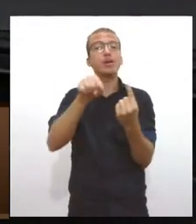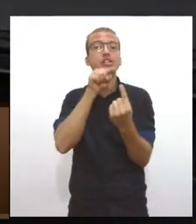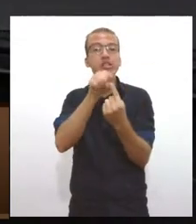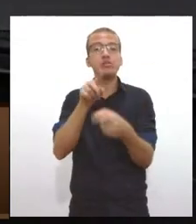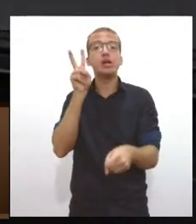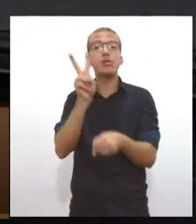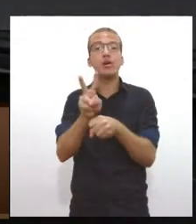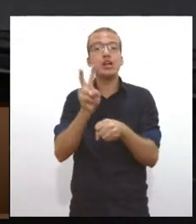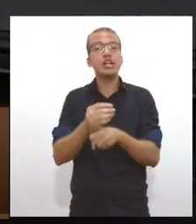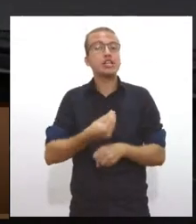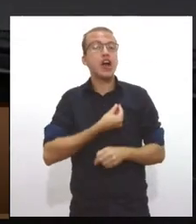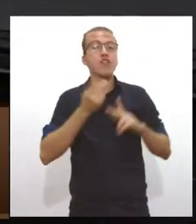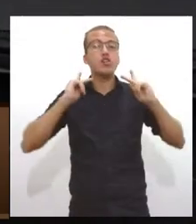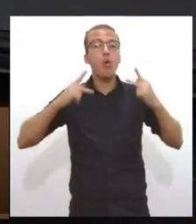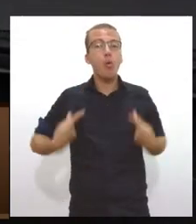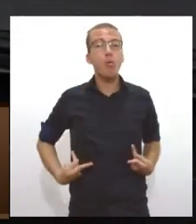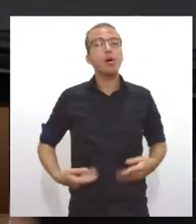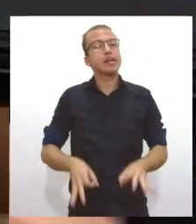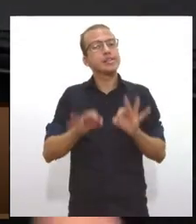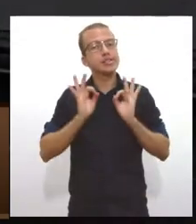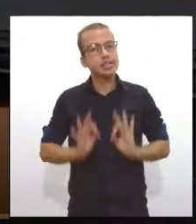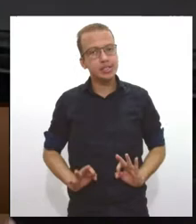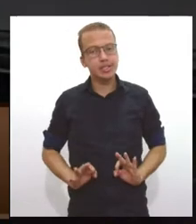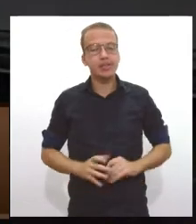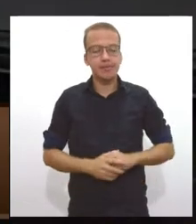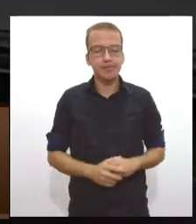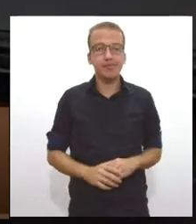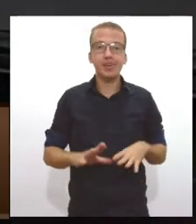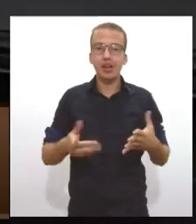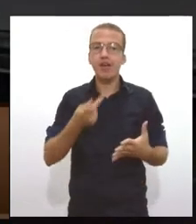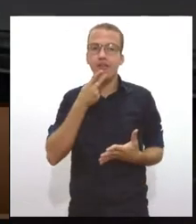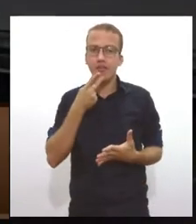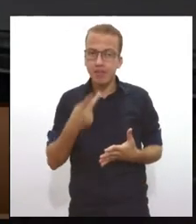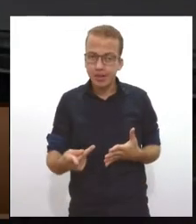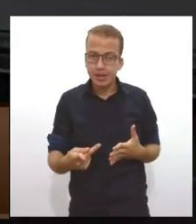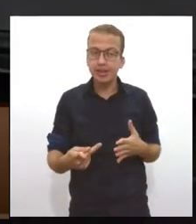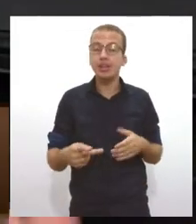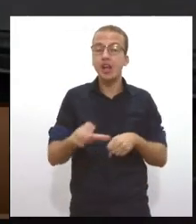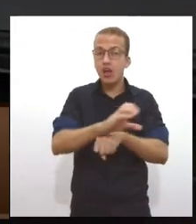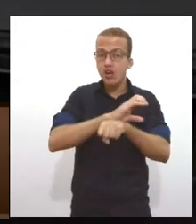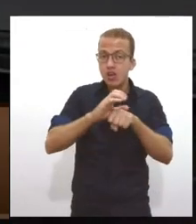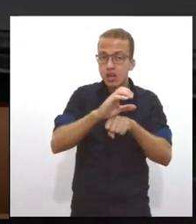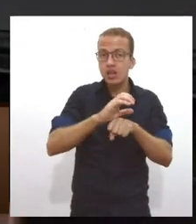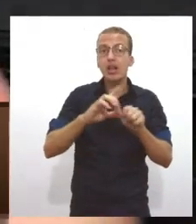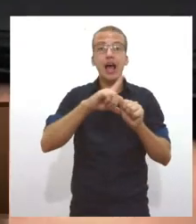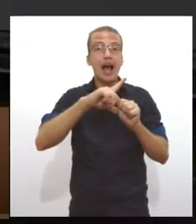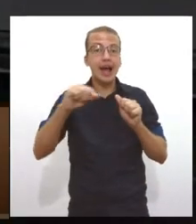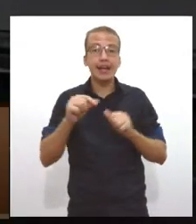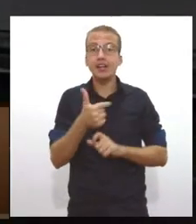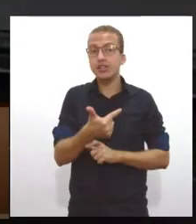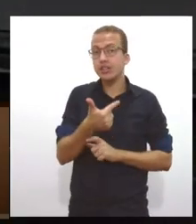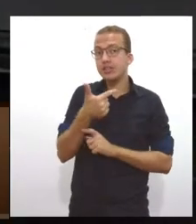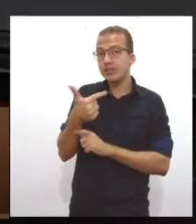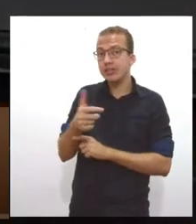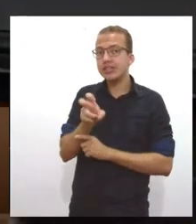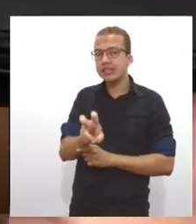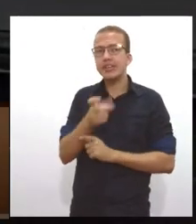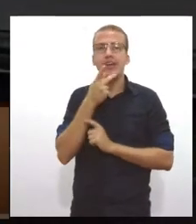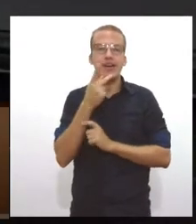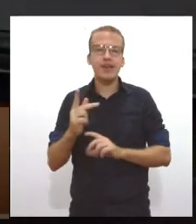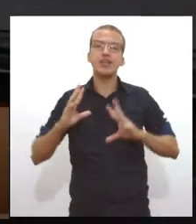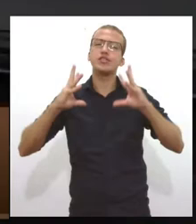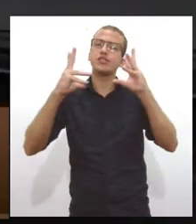dignidade. Então, eu costumo dizer que aquele artigo 225 da Constituição, que vai dizer que todos têm direito a meio ambiente